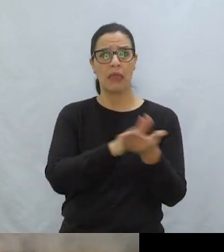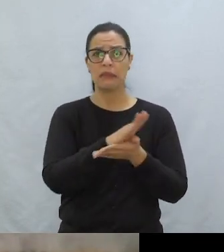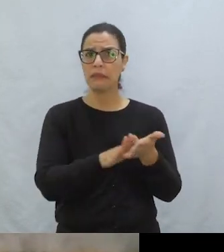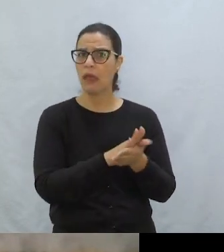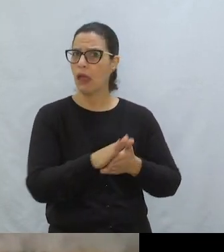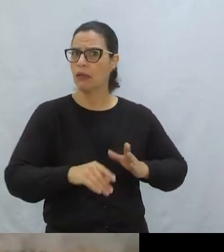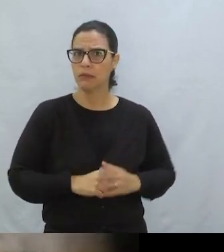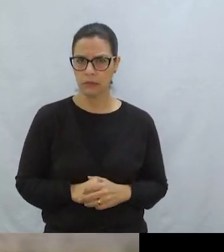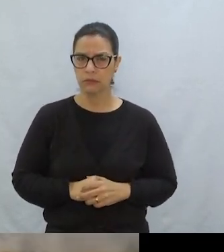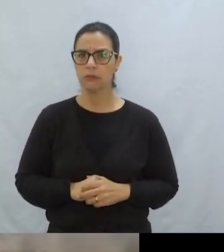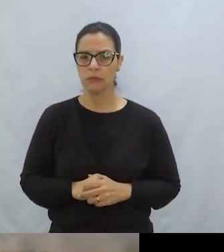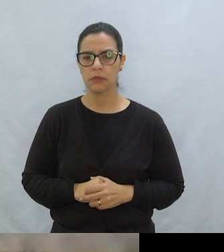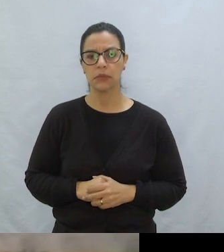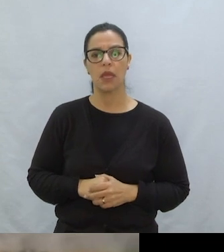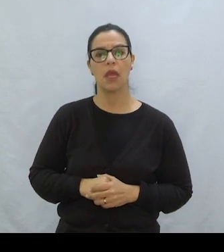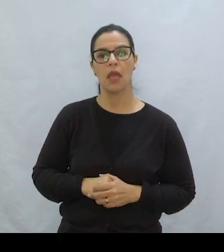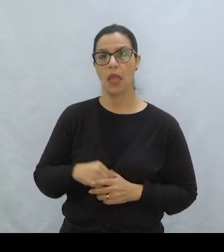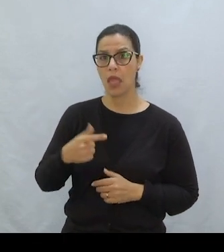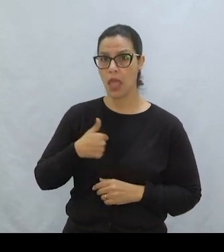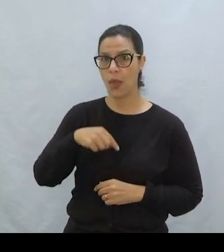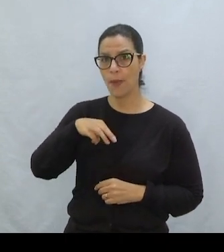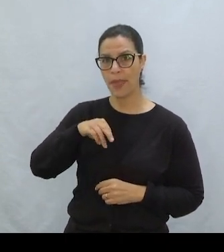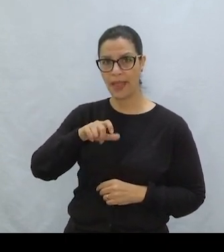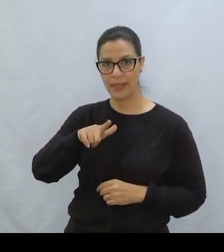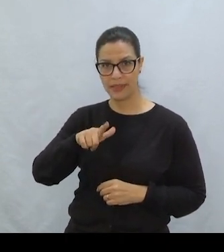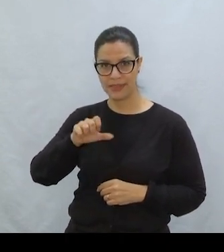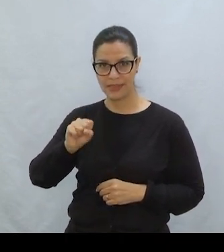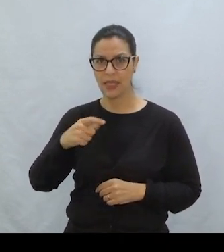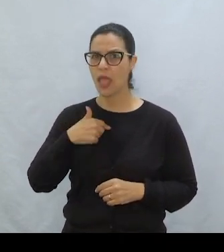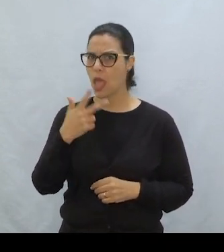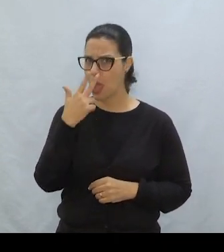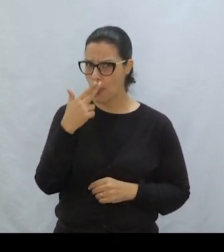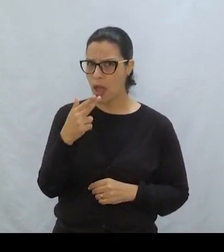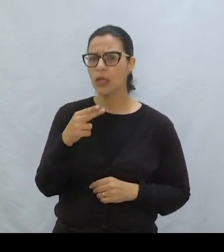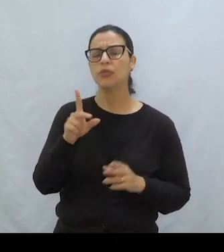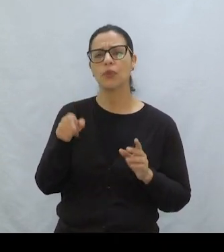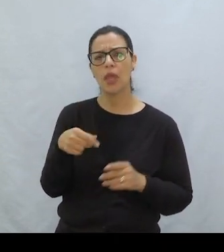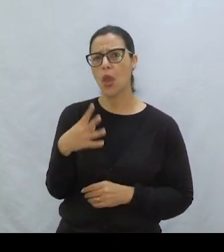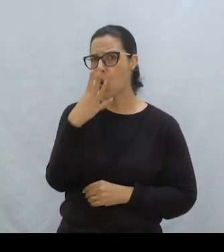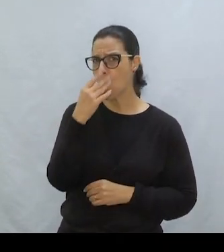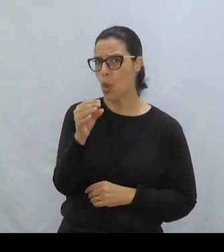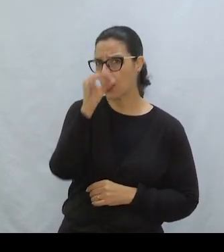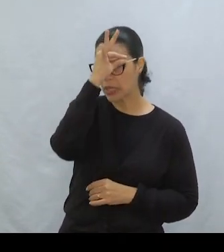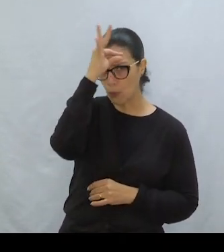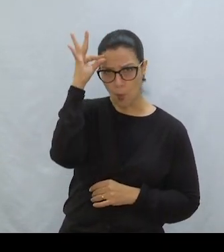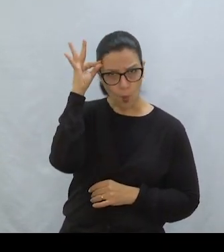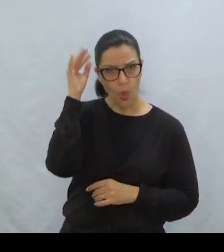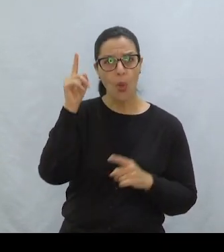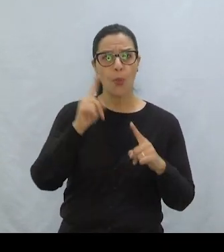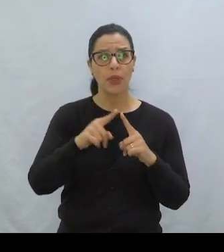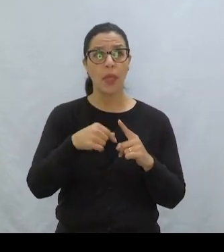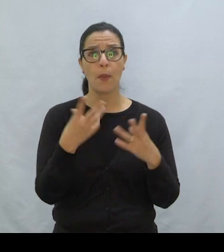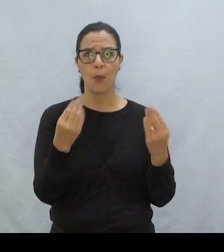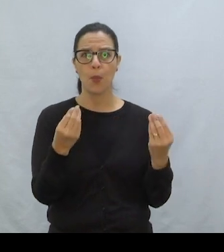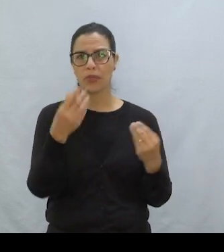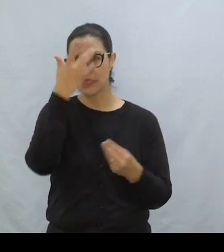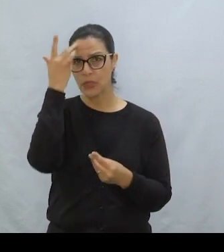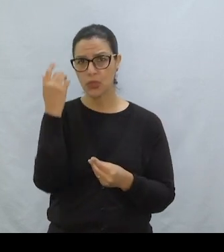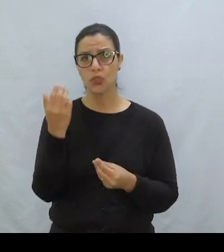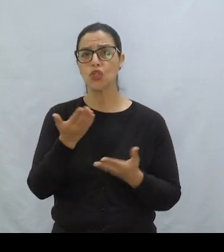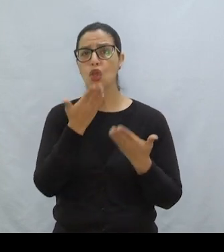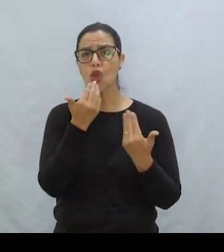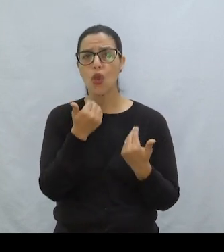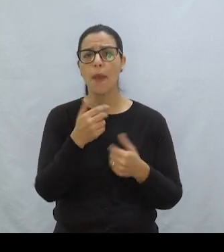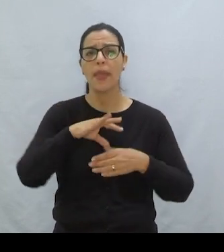porquinhos Para os porquinhos Oi, eu sou a Melissa Breeder E eu acho que o lobo é inocente Porque muita